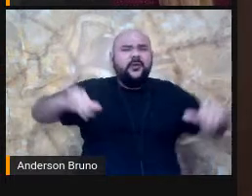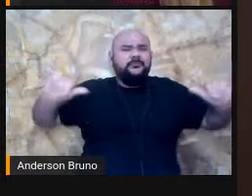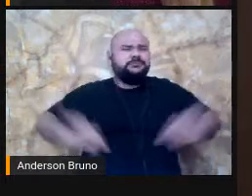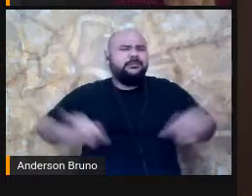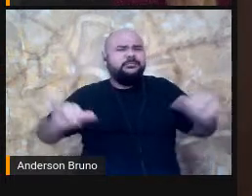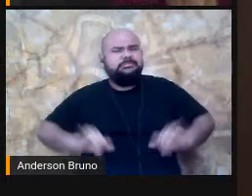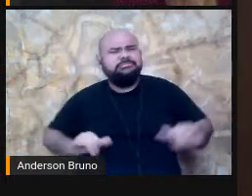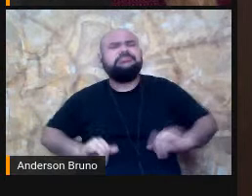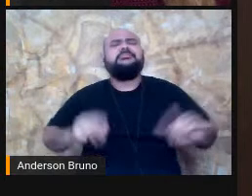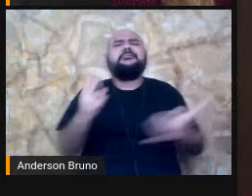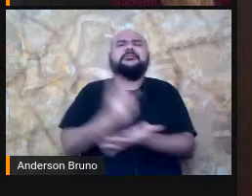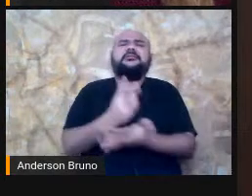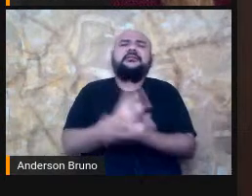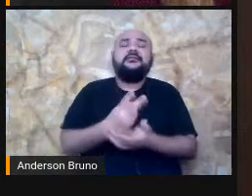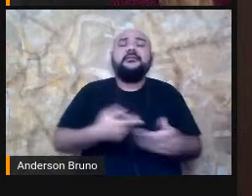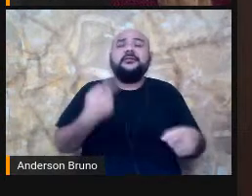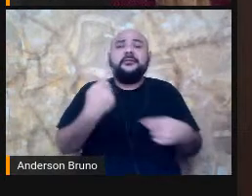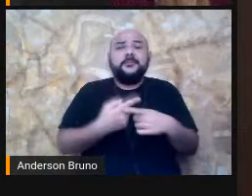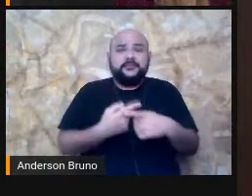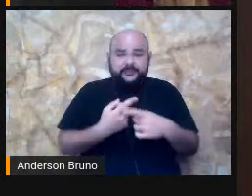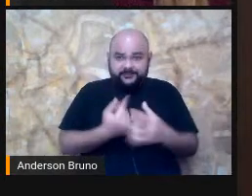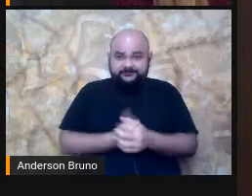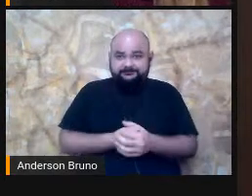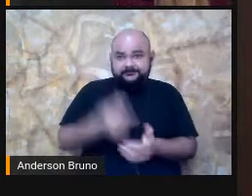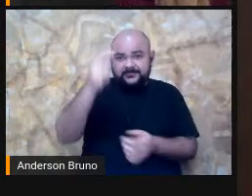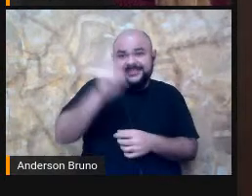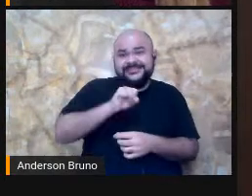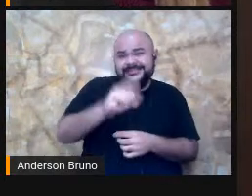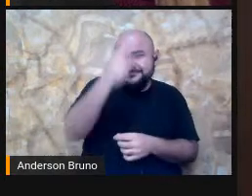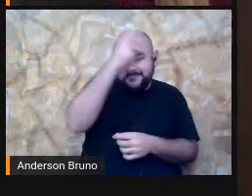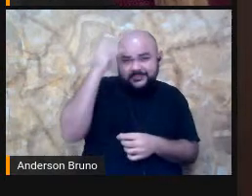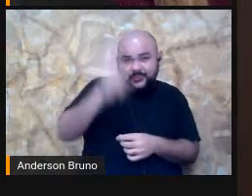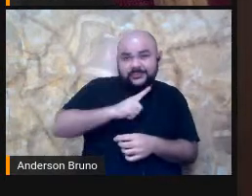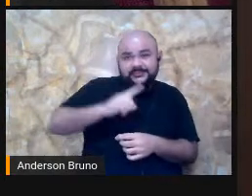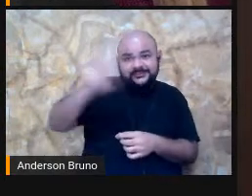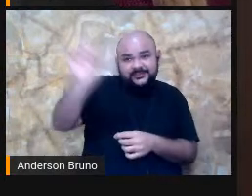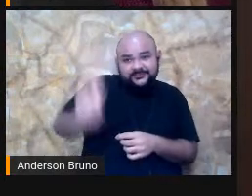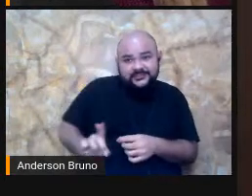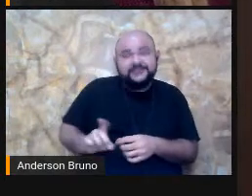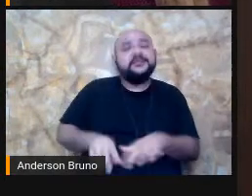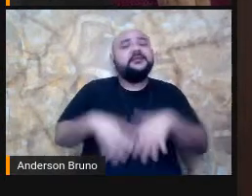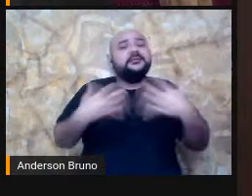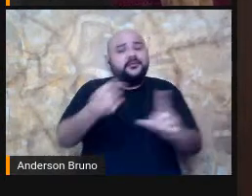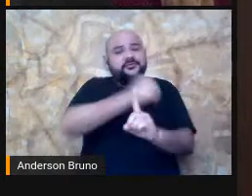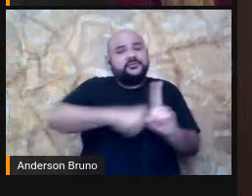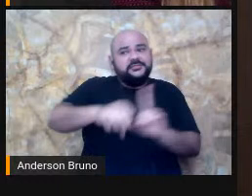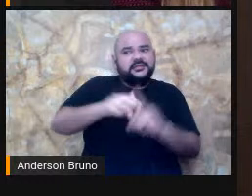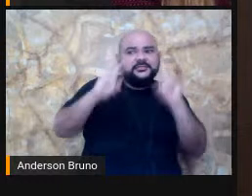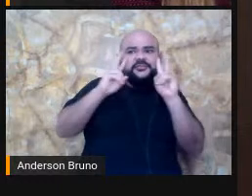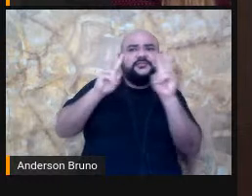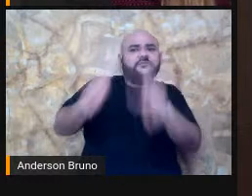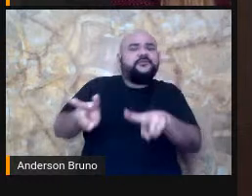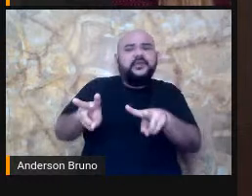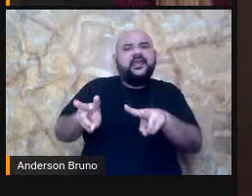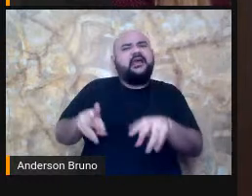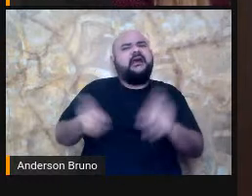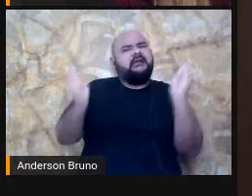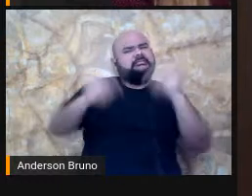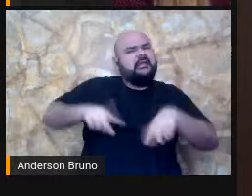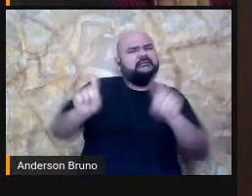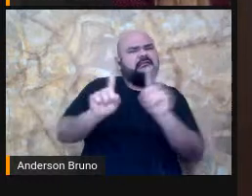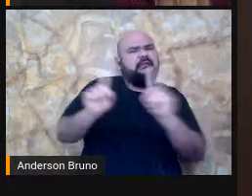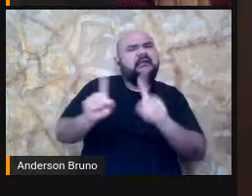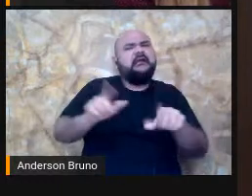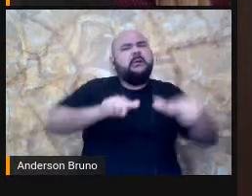Por quê? Porque consideravam que uma pessoa com deficiência não teria condições de trabalhar na agricultura e nem de